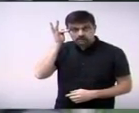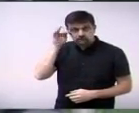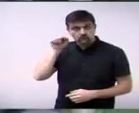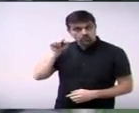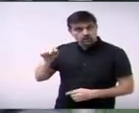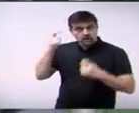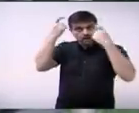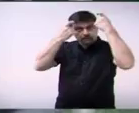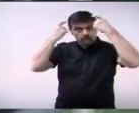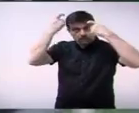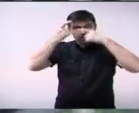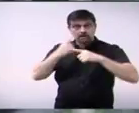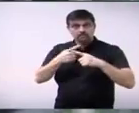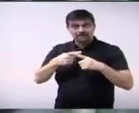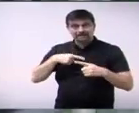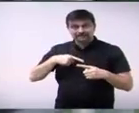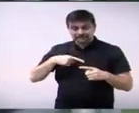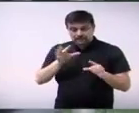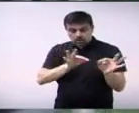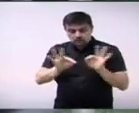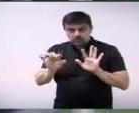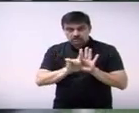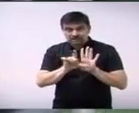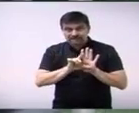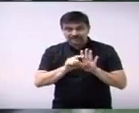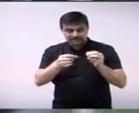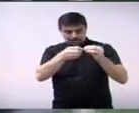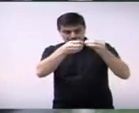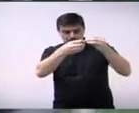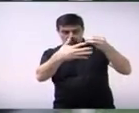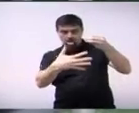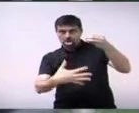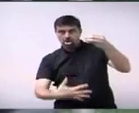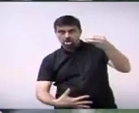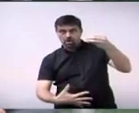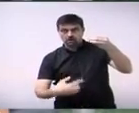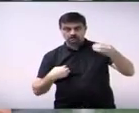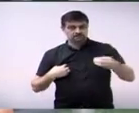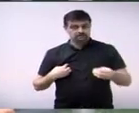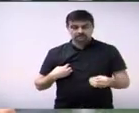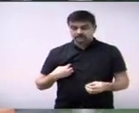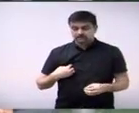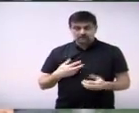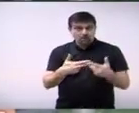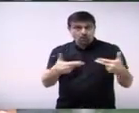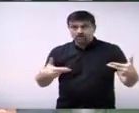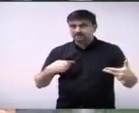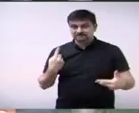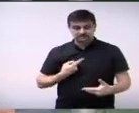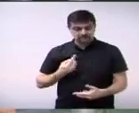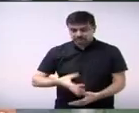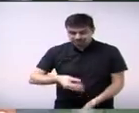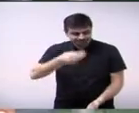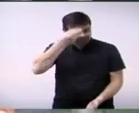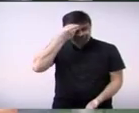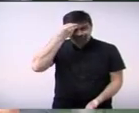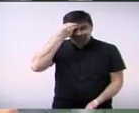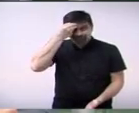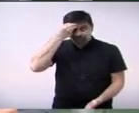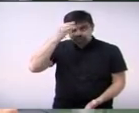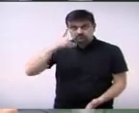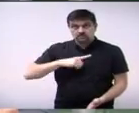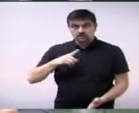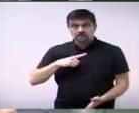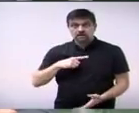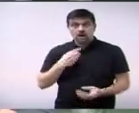tem muita coisa aqui importante. mas hoje nós temos o código que trata do uso